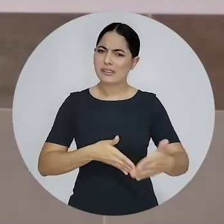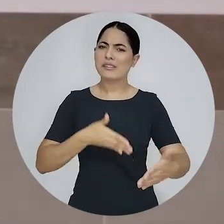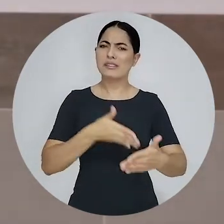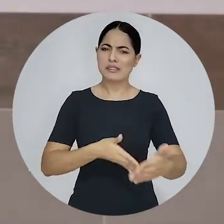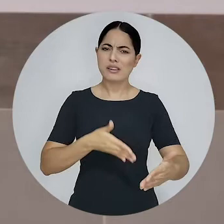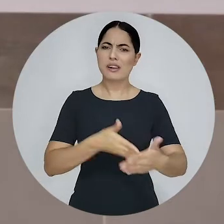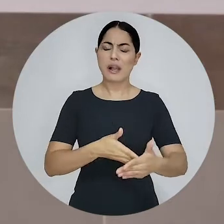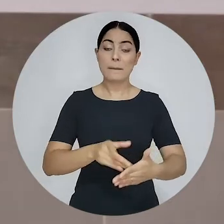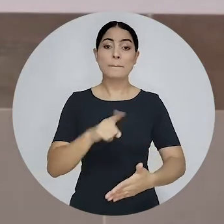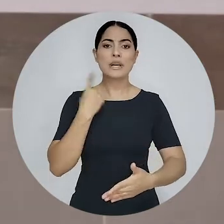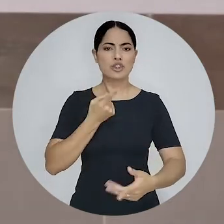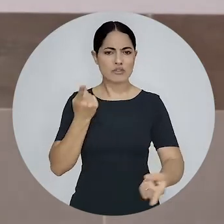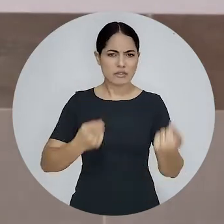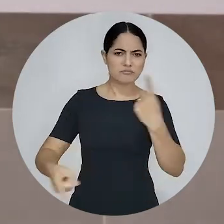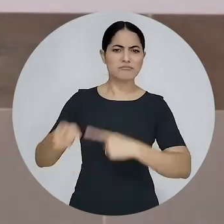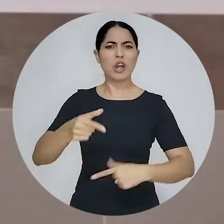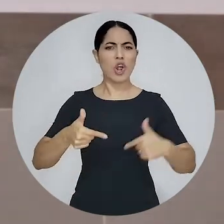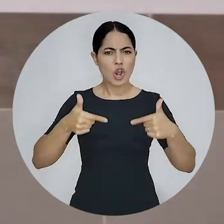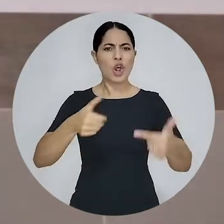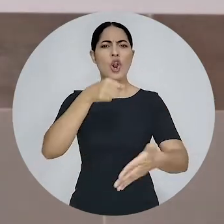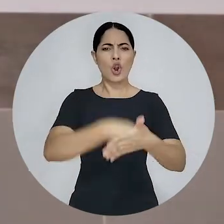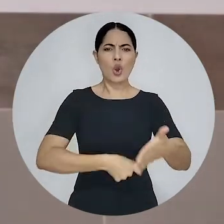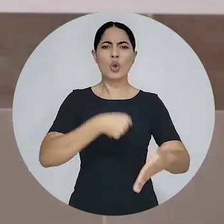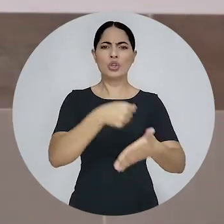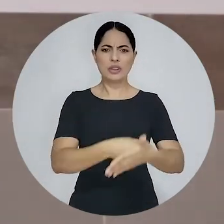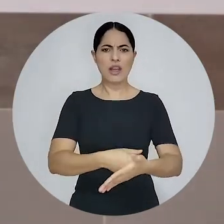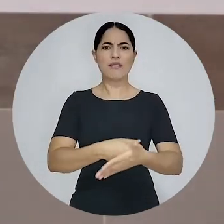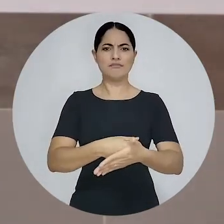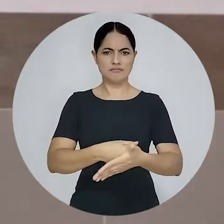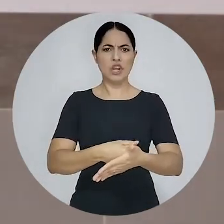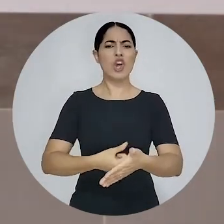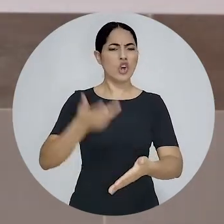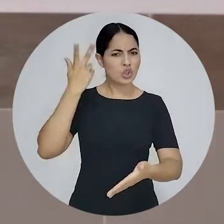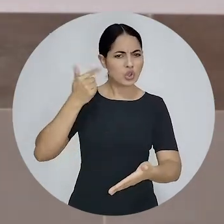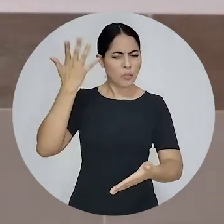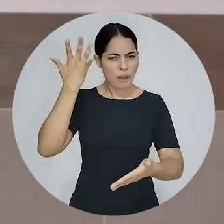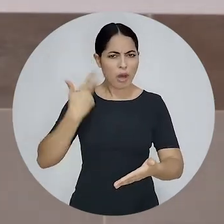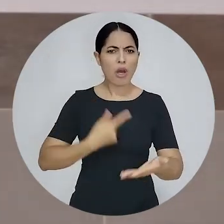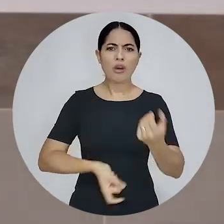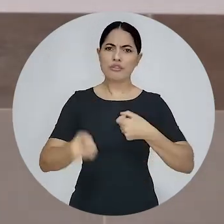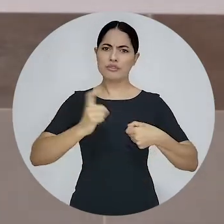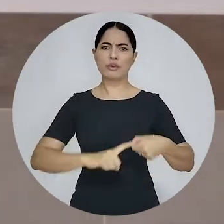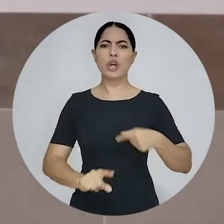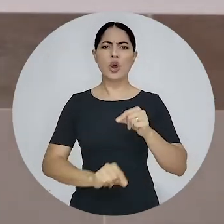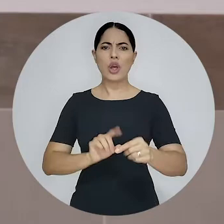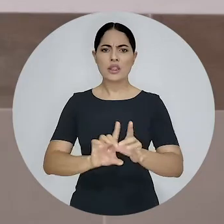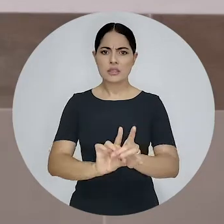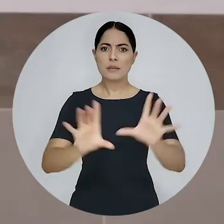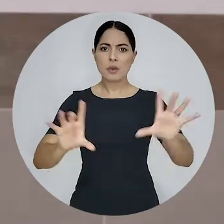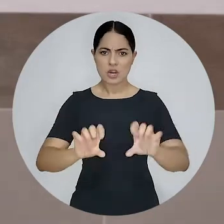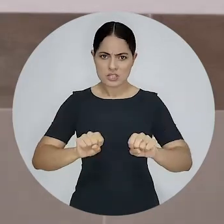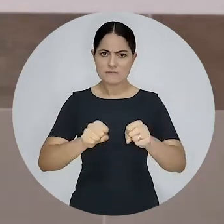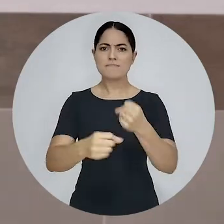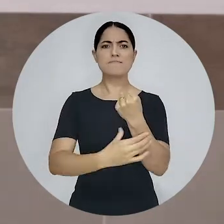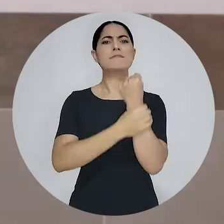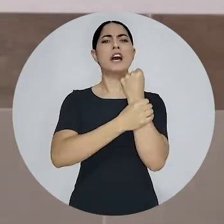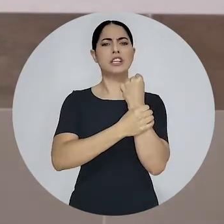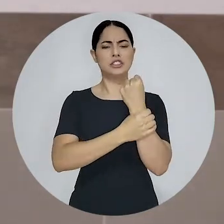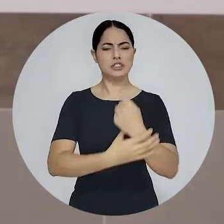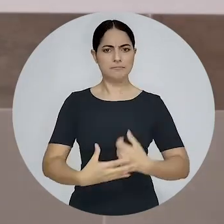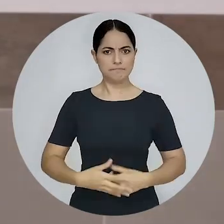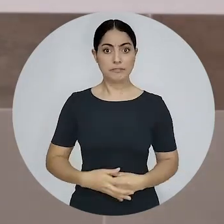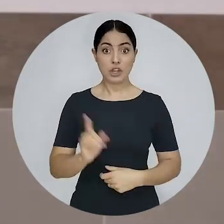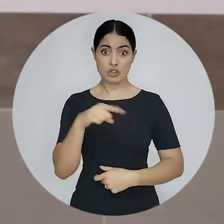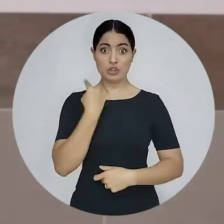Nós agora vamos lutar para que essa transição de volta à normalidade se dê também com a garantia da democracia.